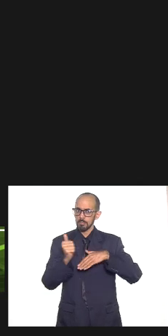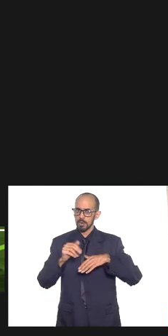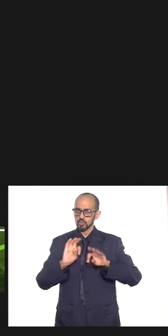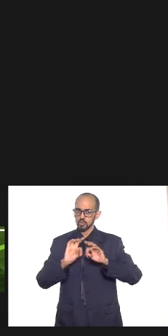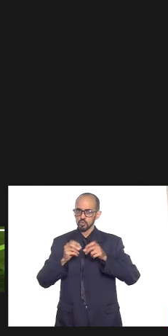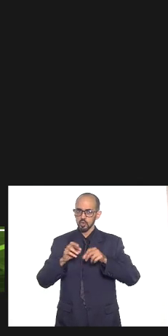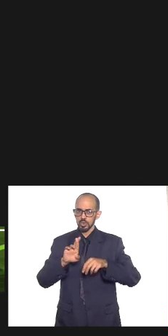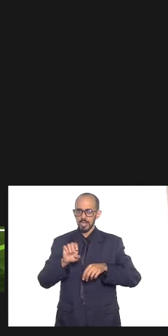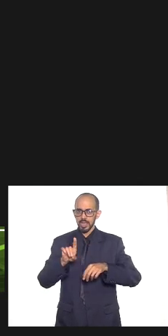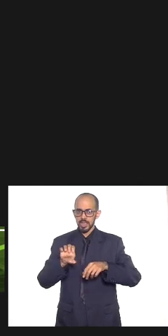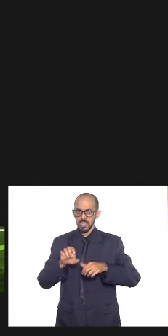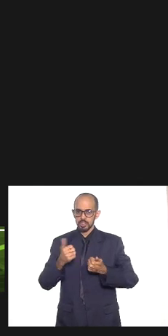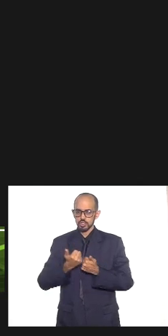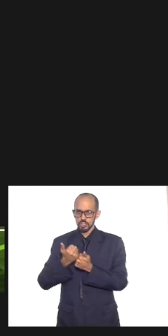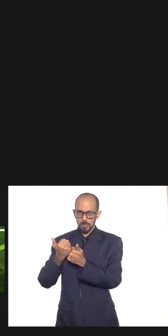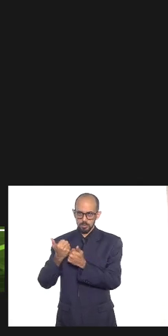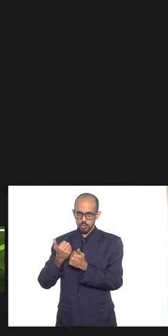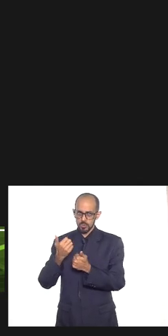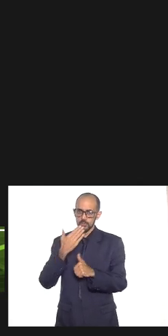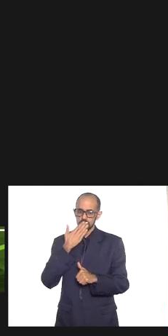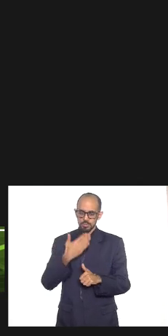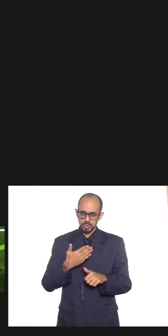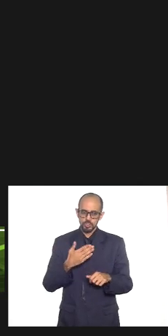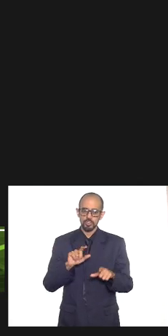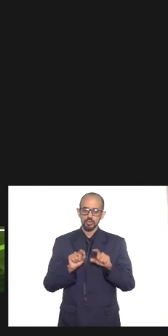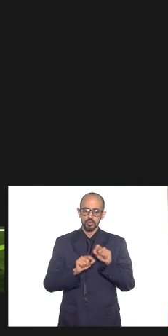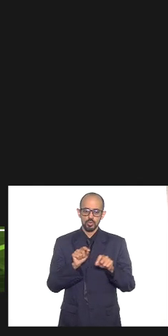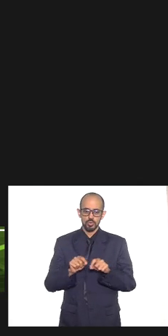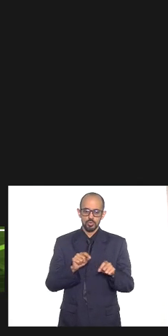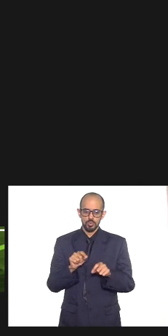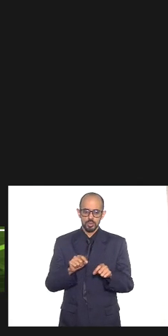demandando demandando que